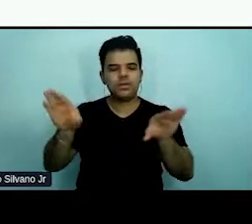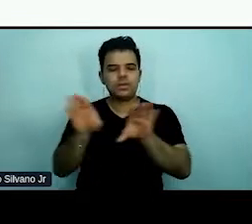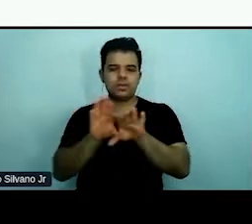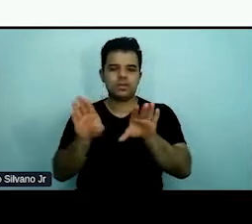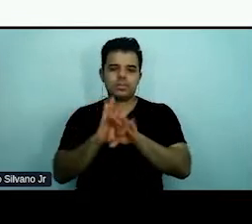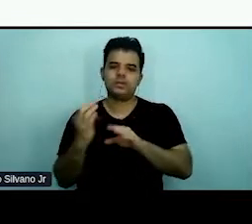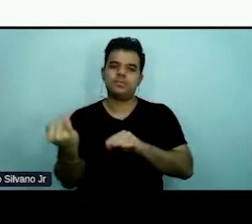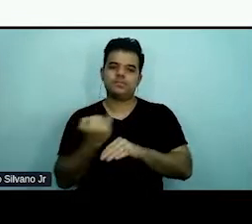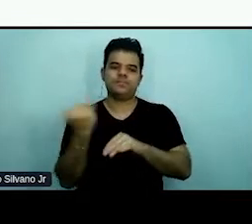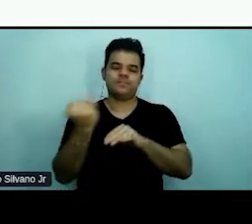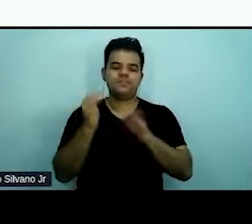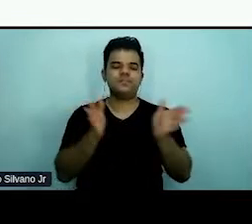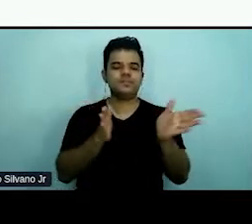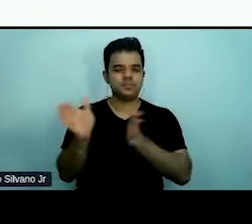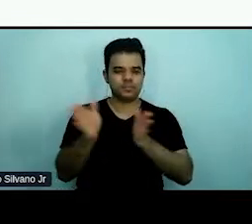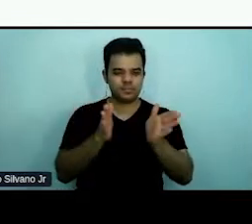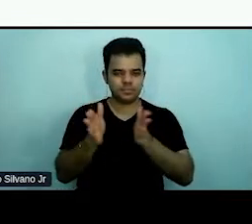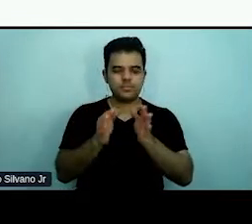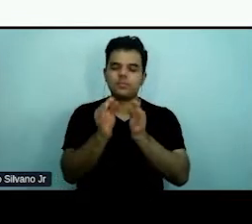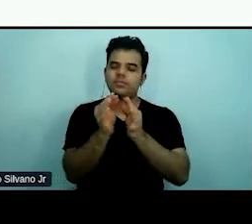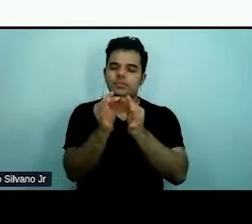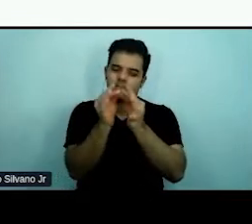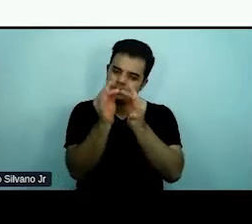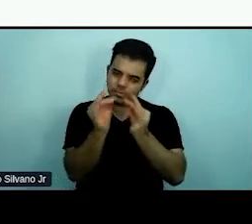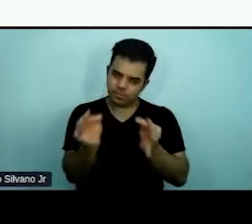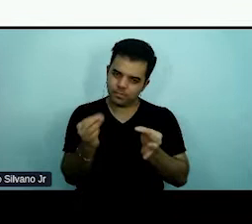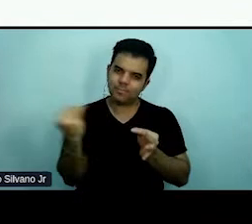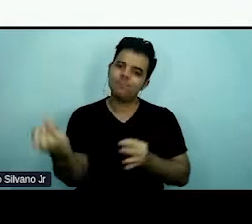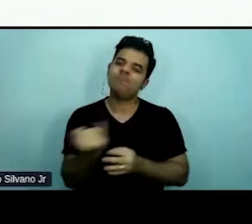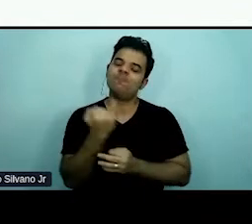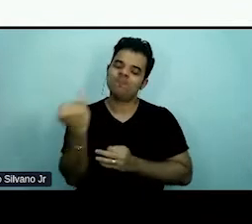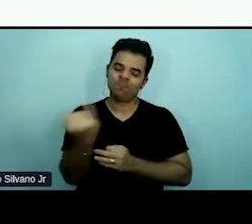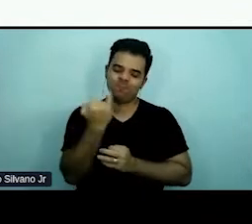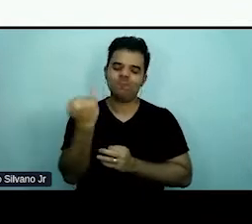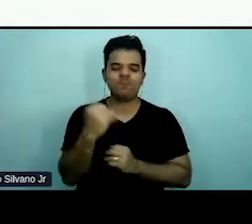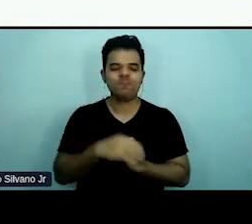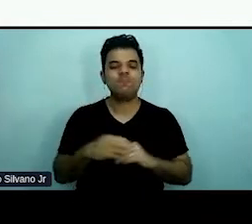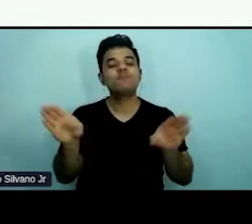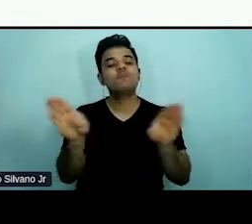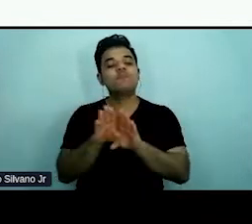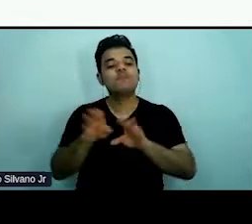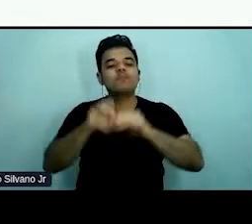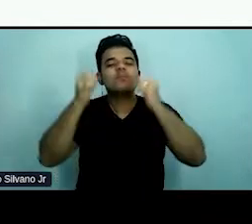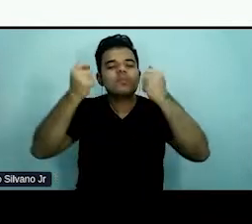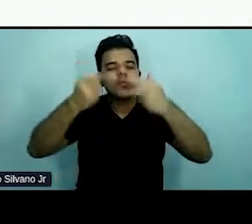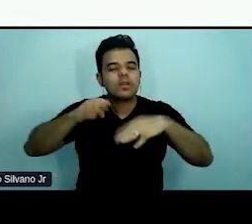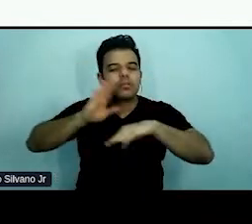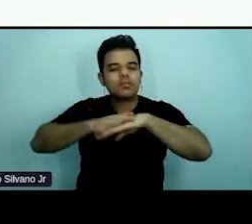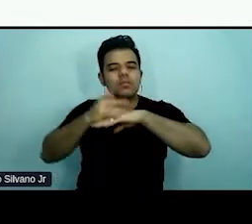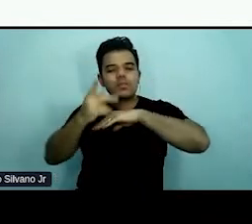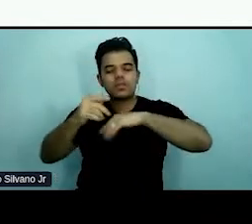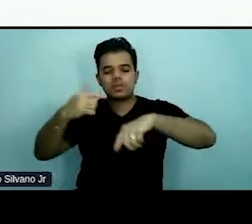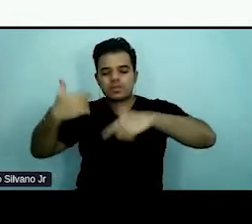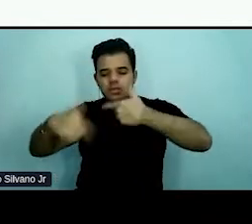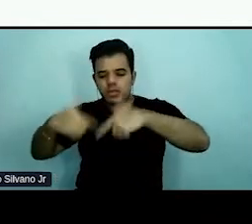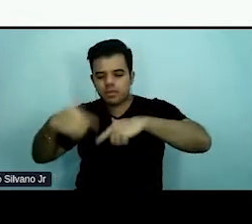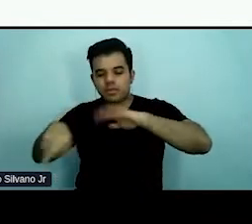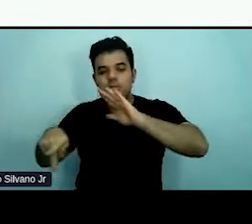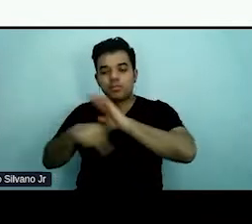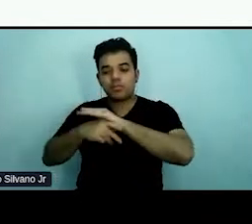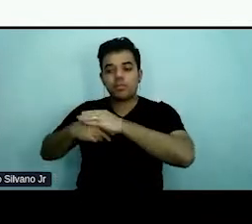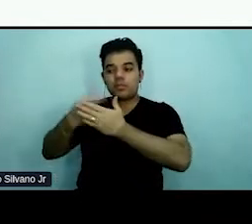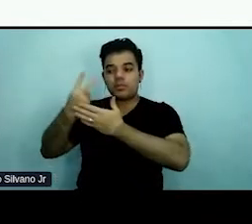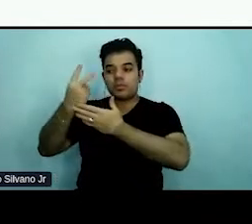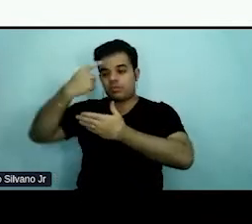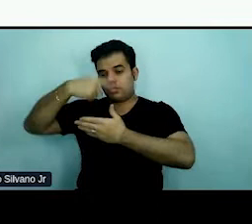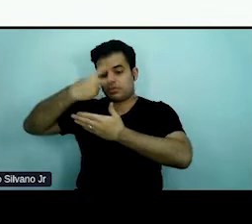acessibilidade da linguagem simples. também falar um pouquinho sobre o que eu faço enquanto designer de conteúdo,